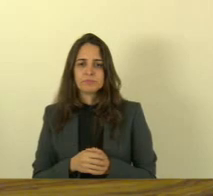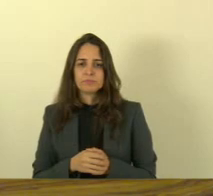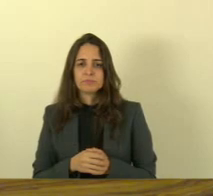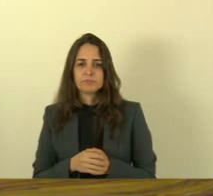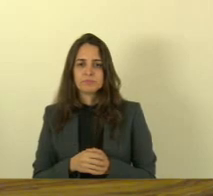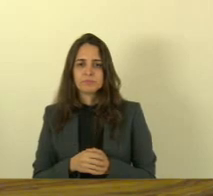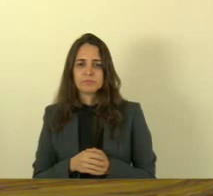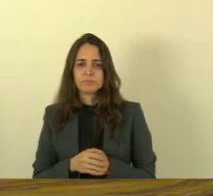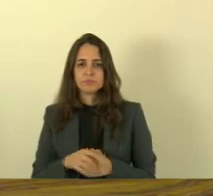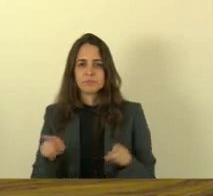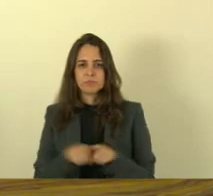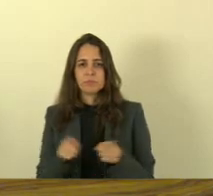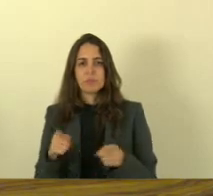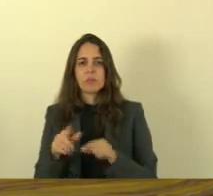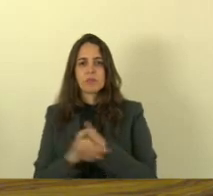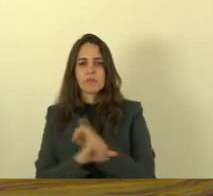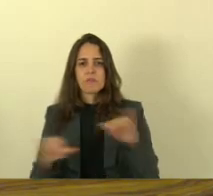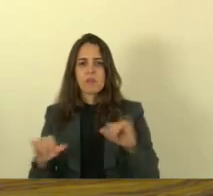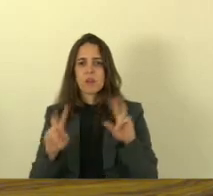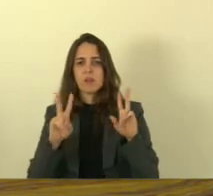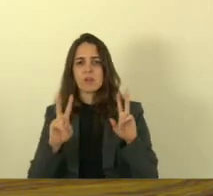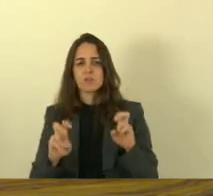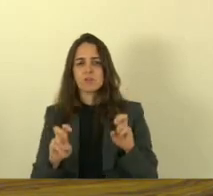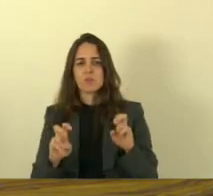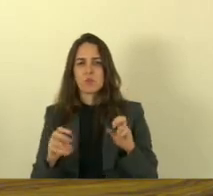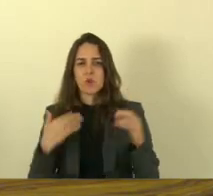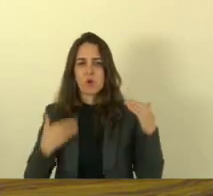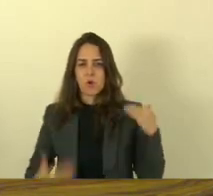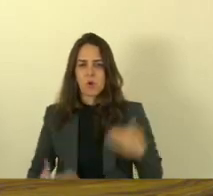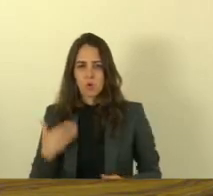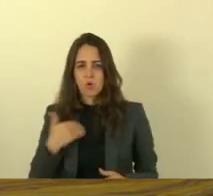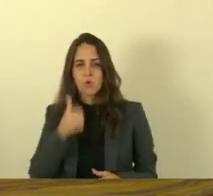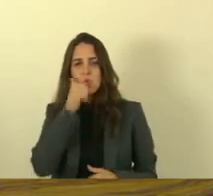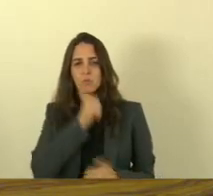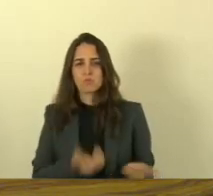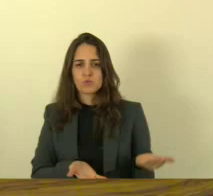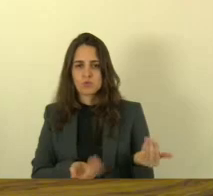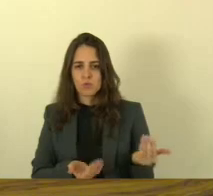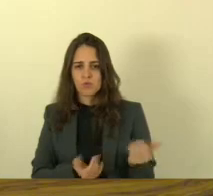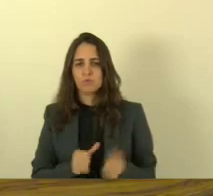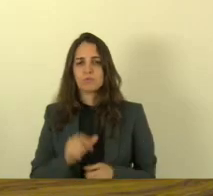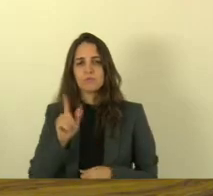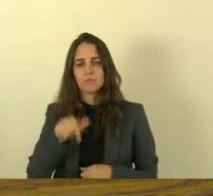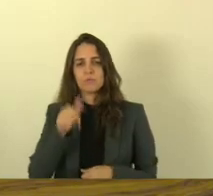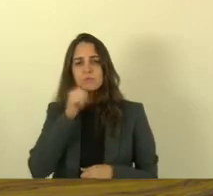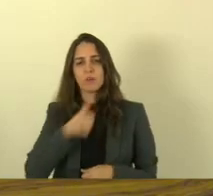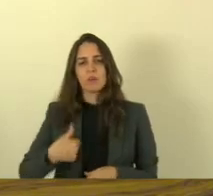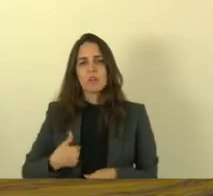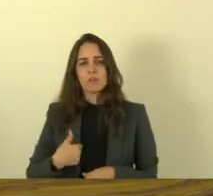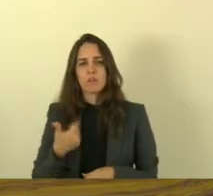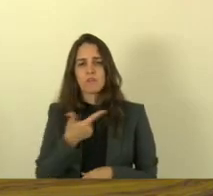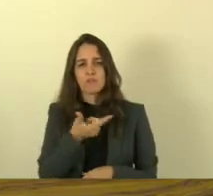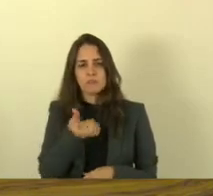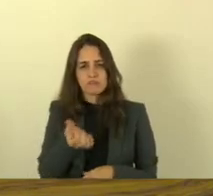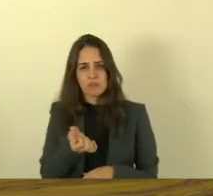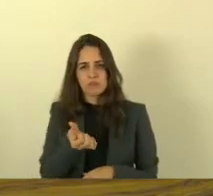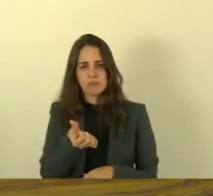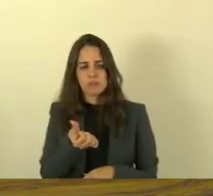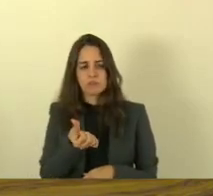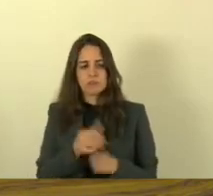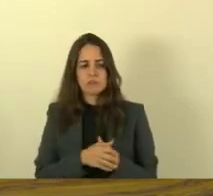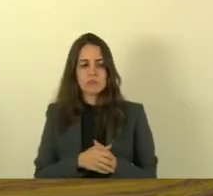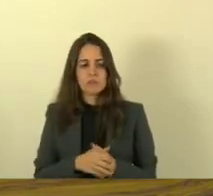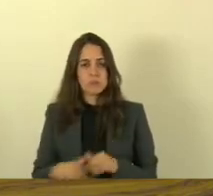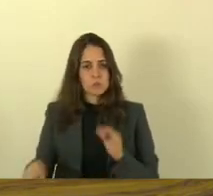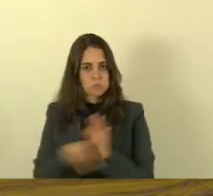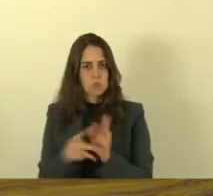aqui estar falando hoje sobre o corpo de uma jovem mais uma mulher de 26 anos que foi achada isso é papel da